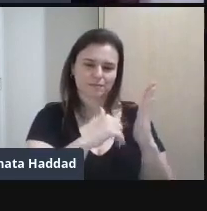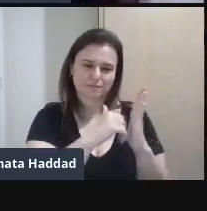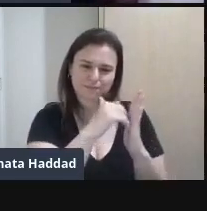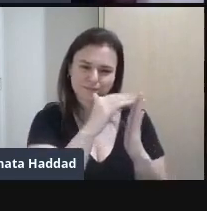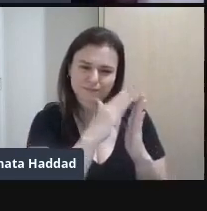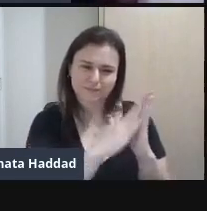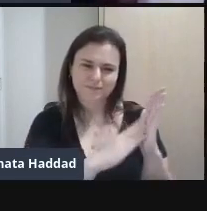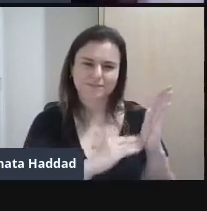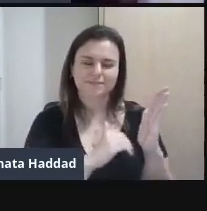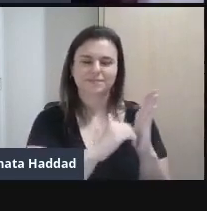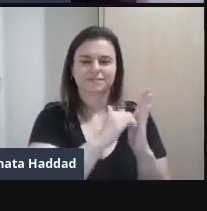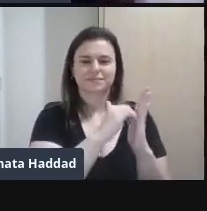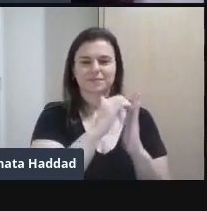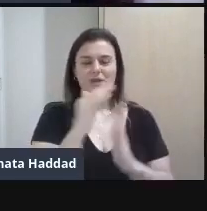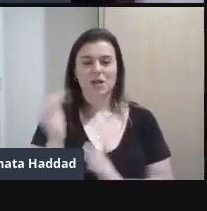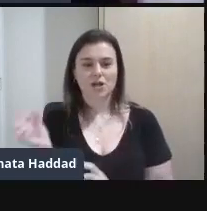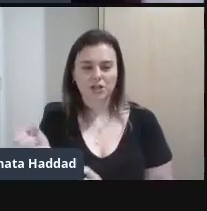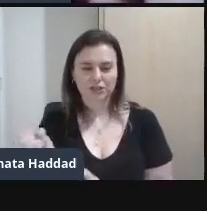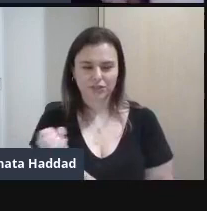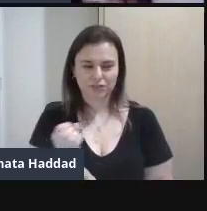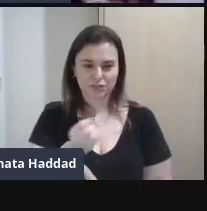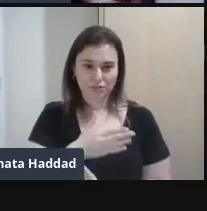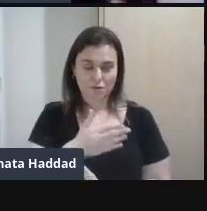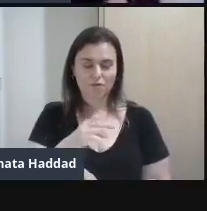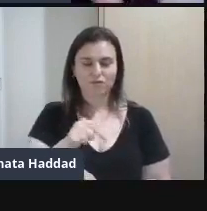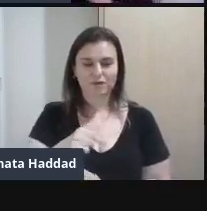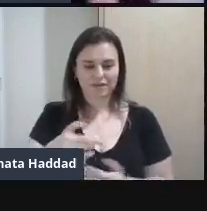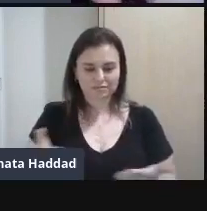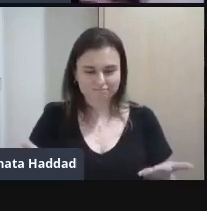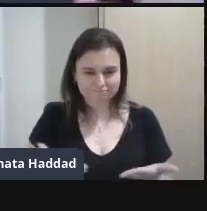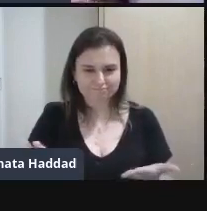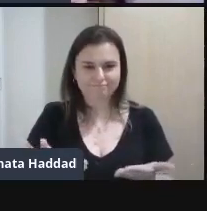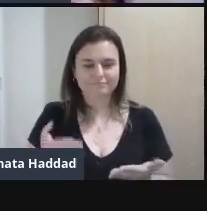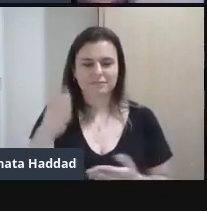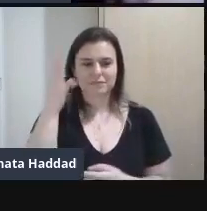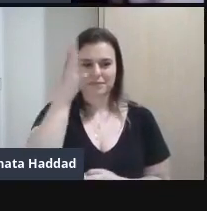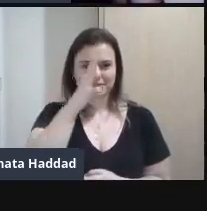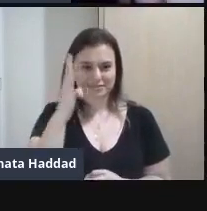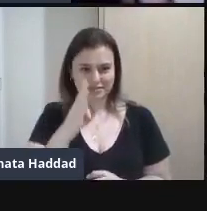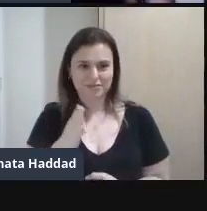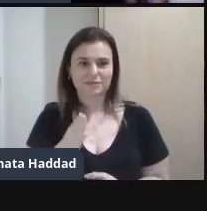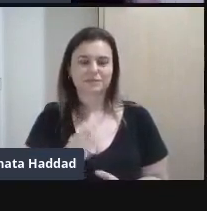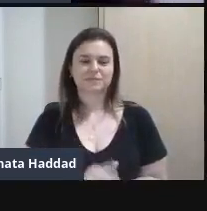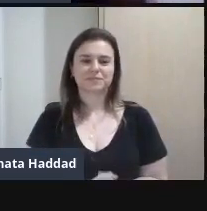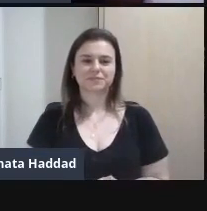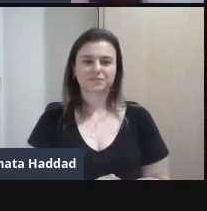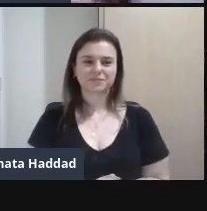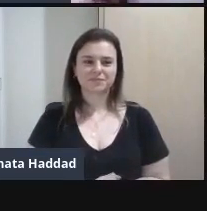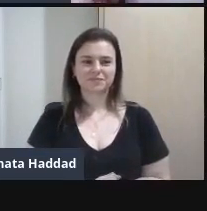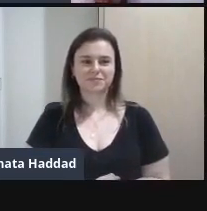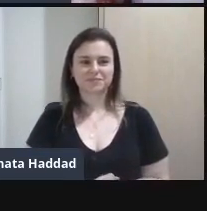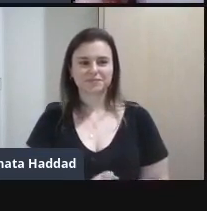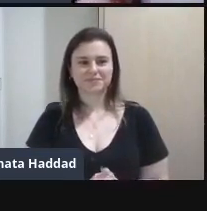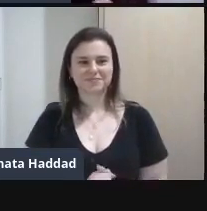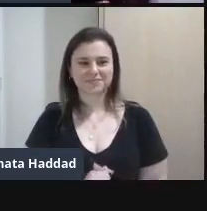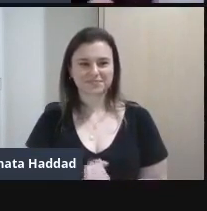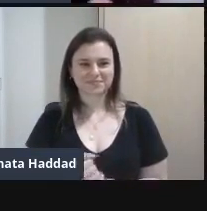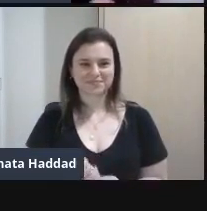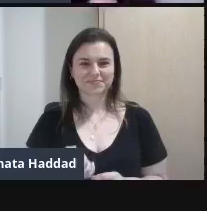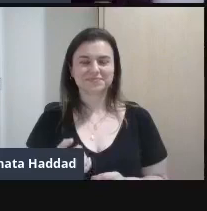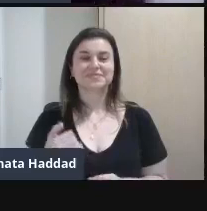Modernista O modernismo Para o Brasil Aliás Gente Estamos aqui Bem lembrado Ponto lembrou Estamos